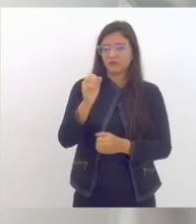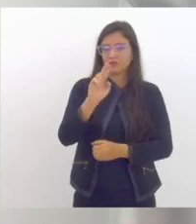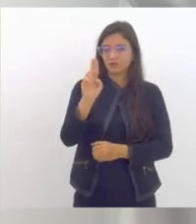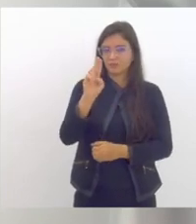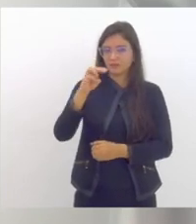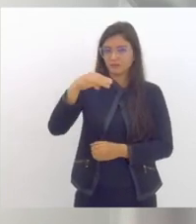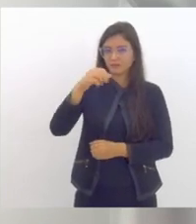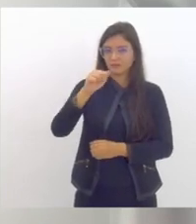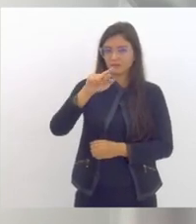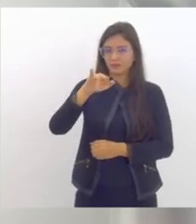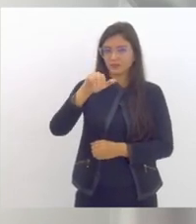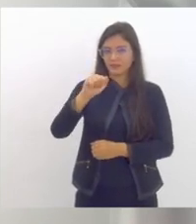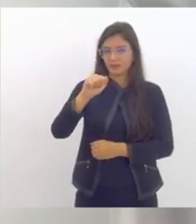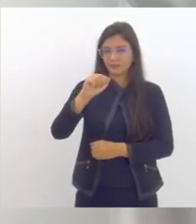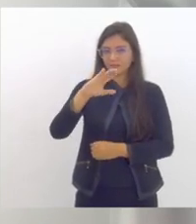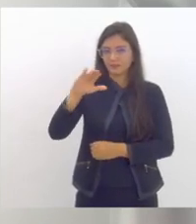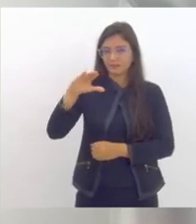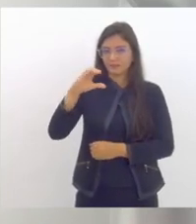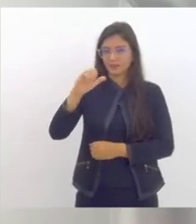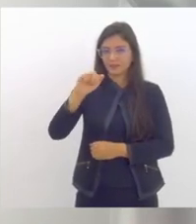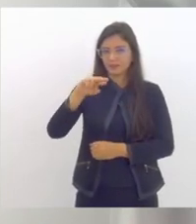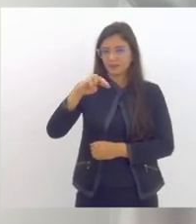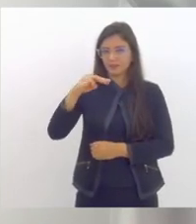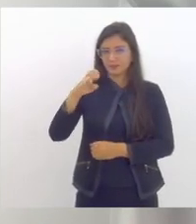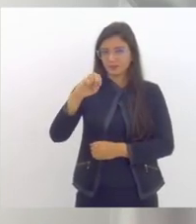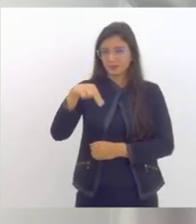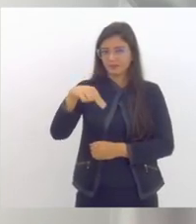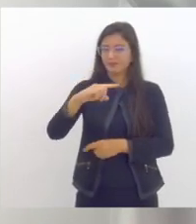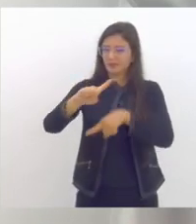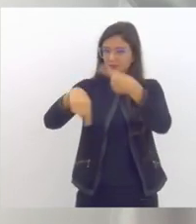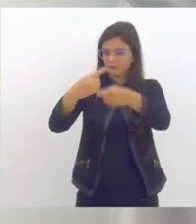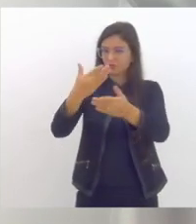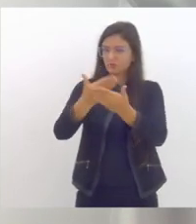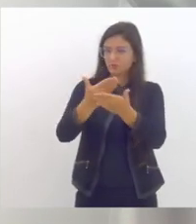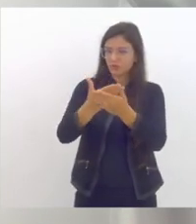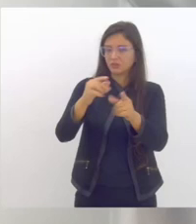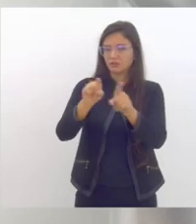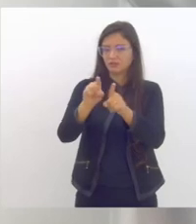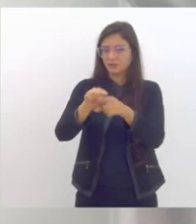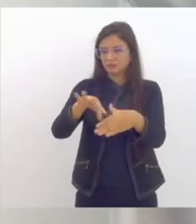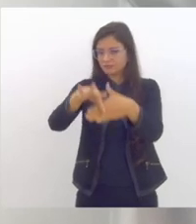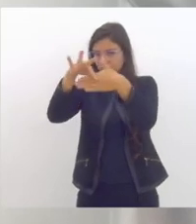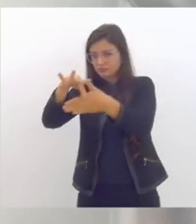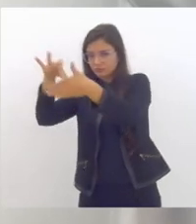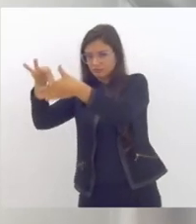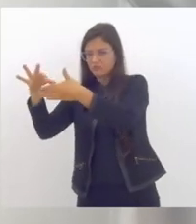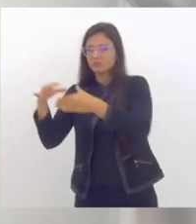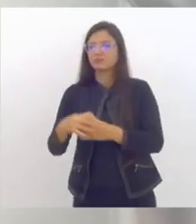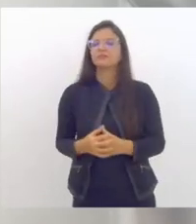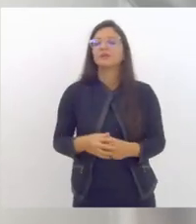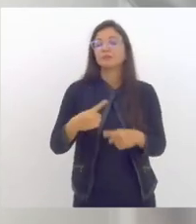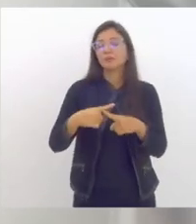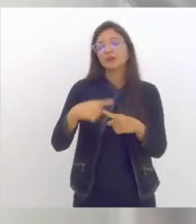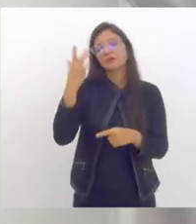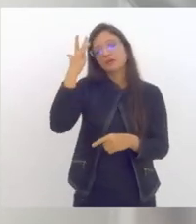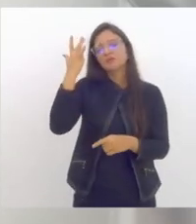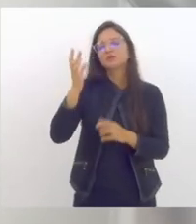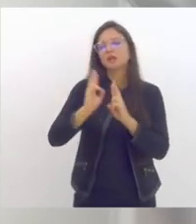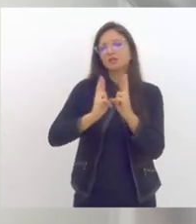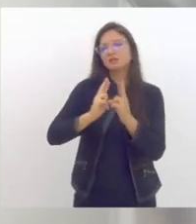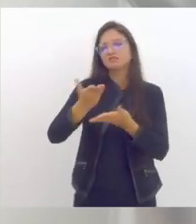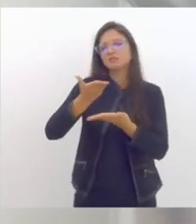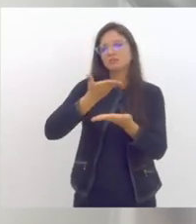estudantes e as representações desses equipamentos de saúde mental que acho que essa relação intersetorial ela é um desafio